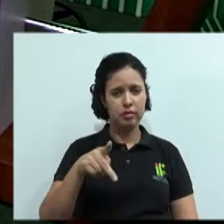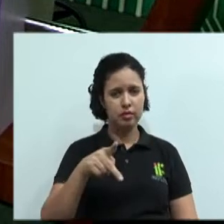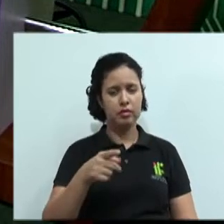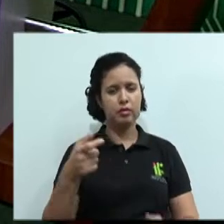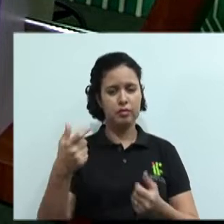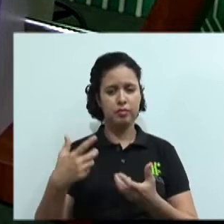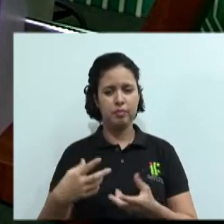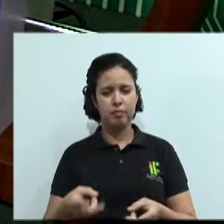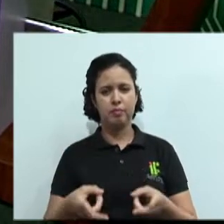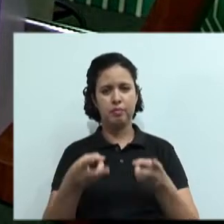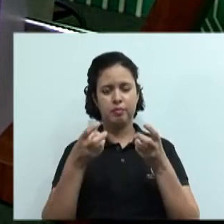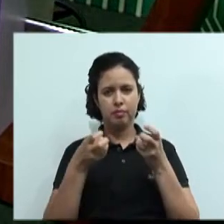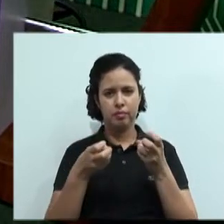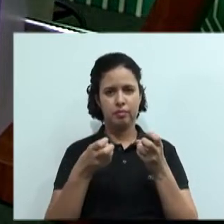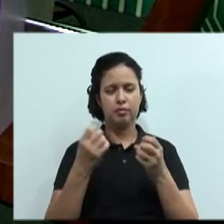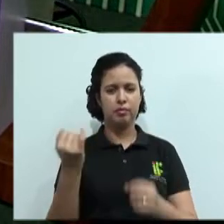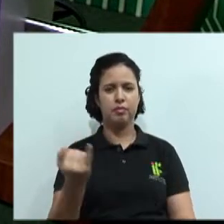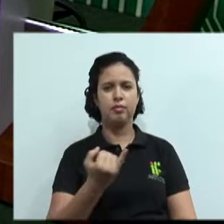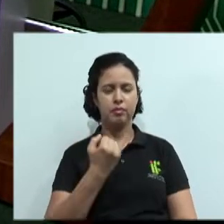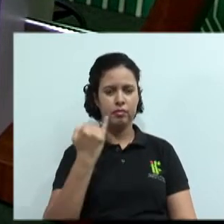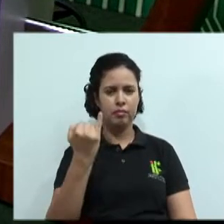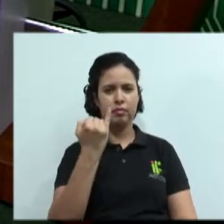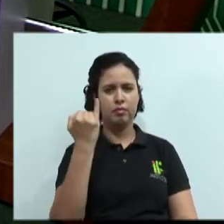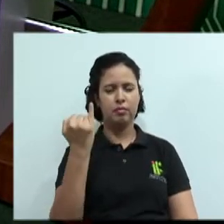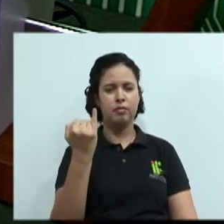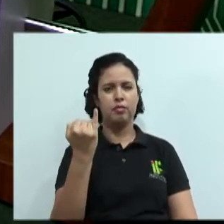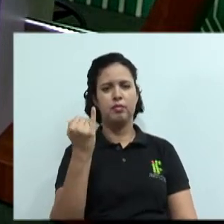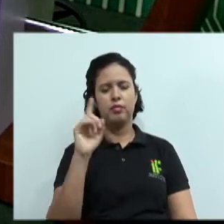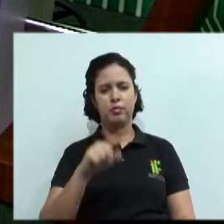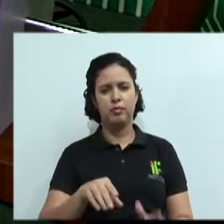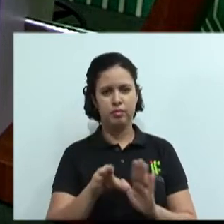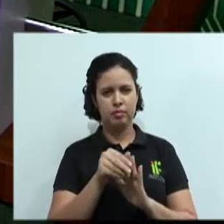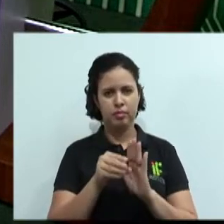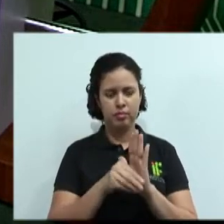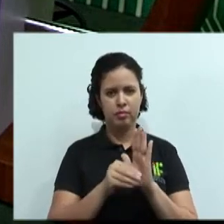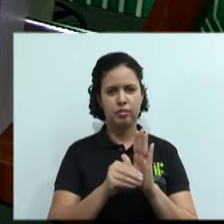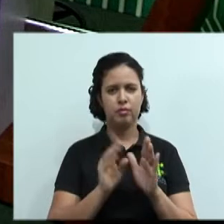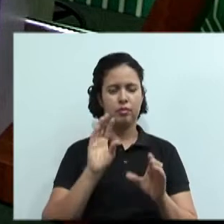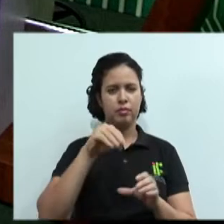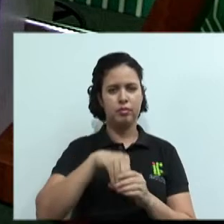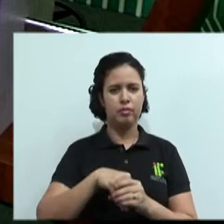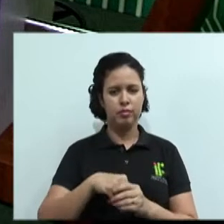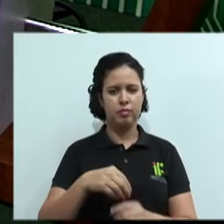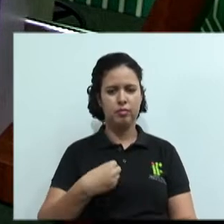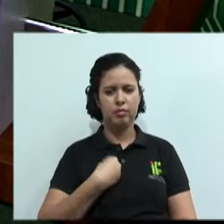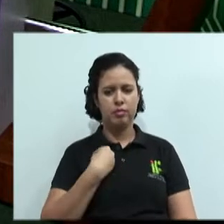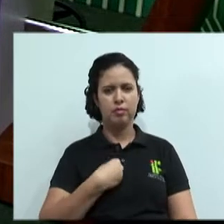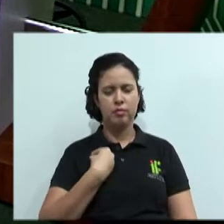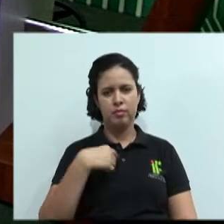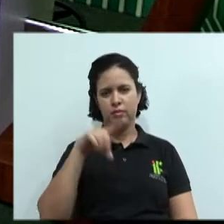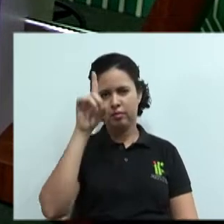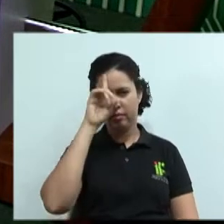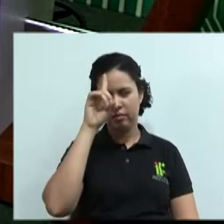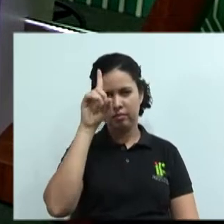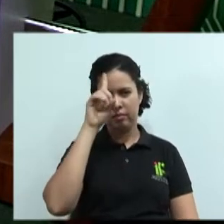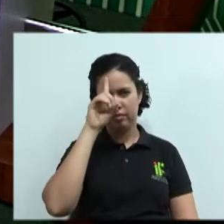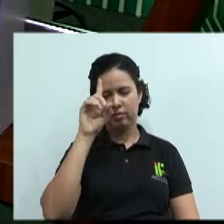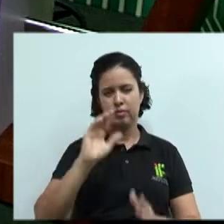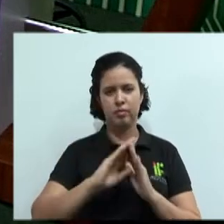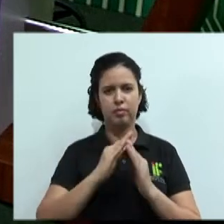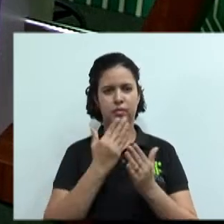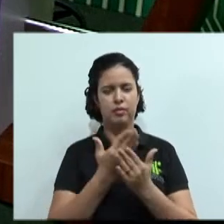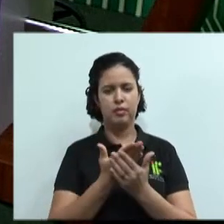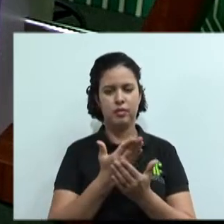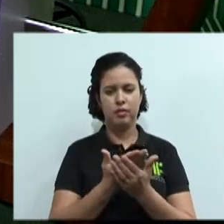importância desse conteúdo, técnicas de negociação. Perceba que isso está envolvido na nossa vida diariamente. Seja no trabalho, na escola, na